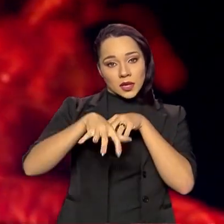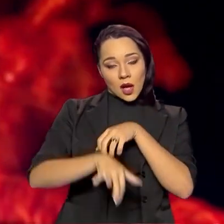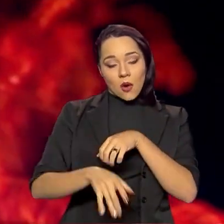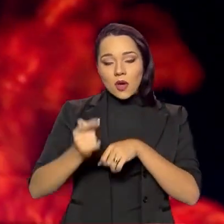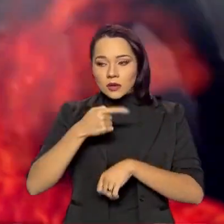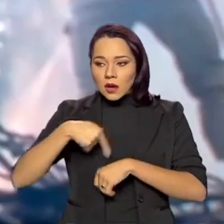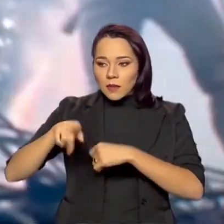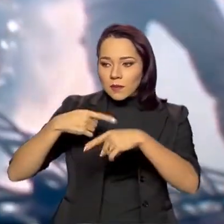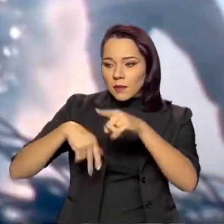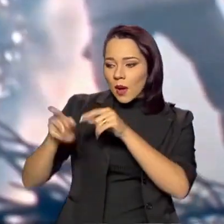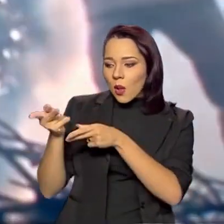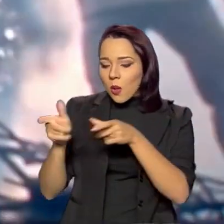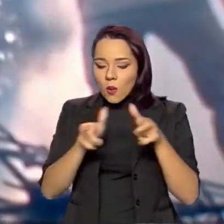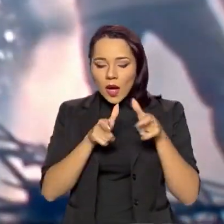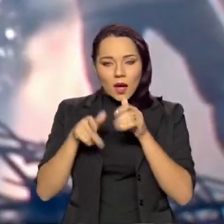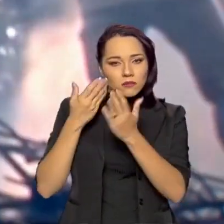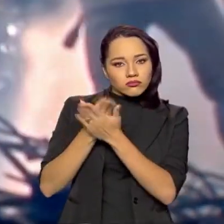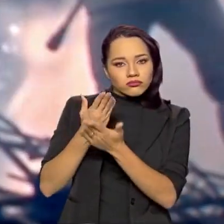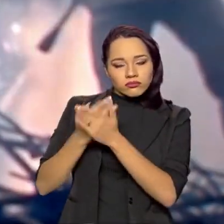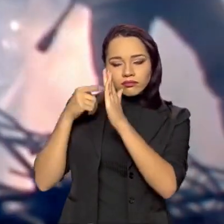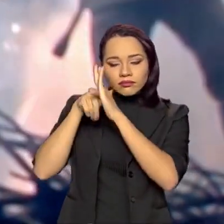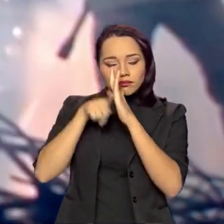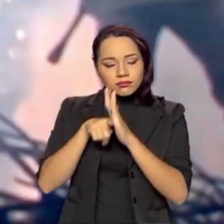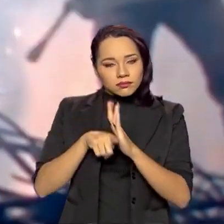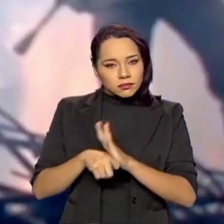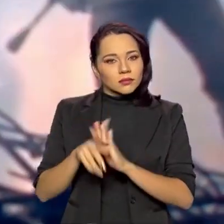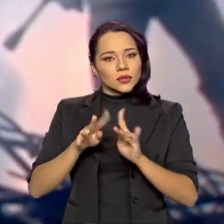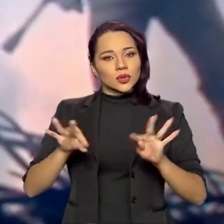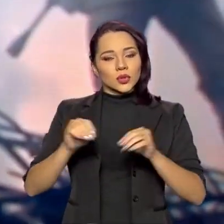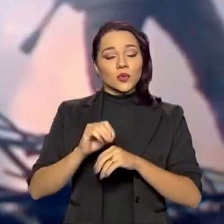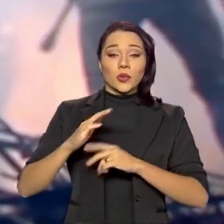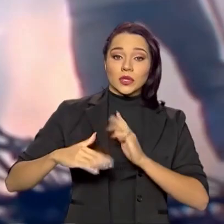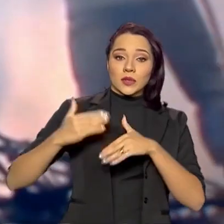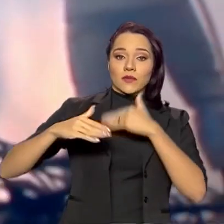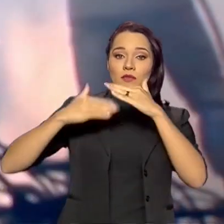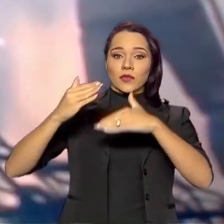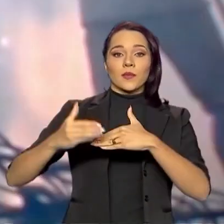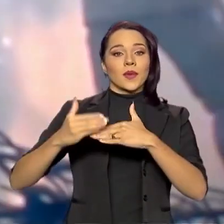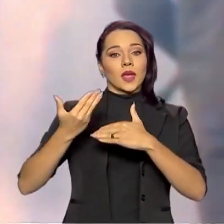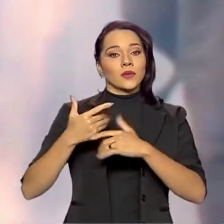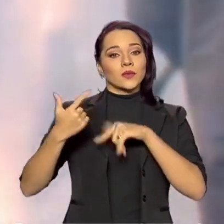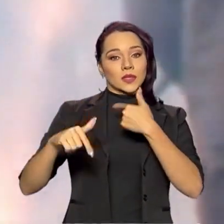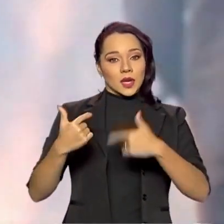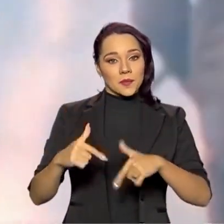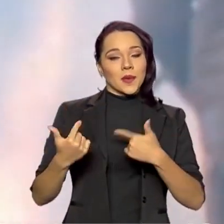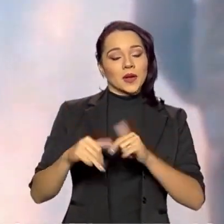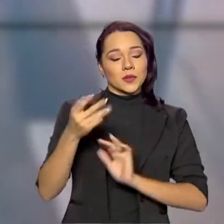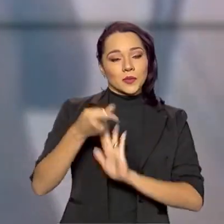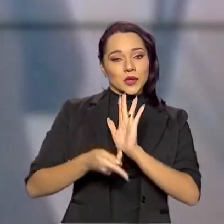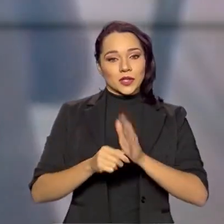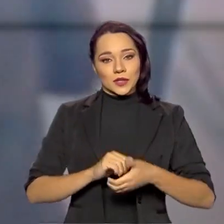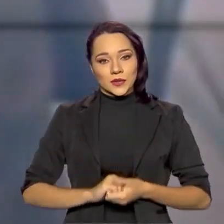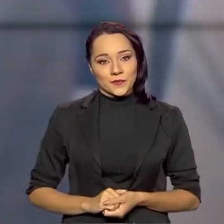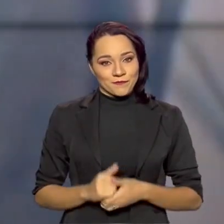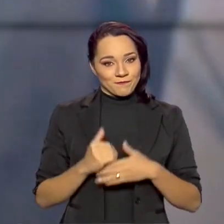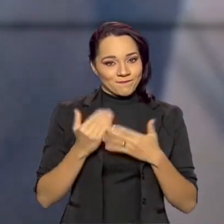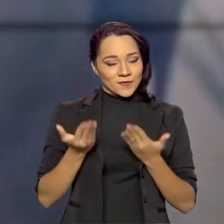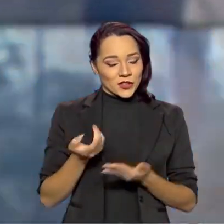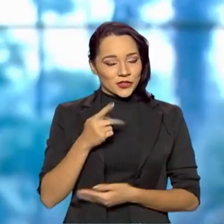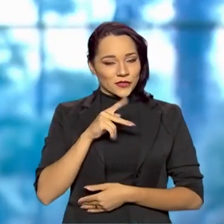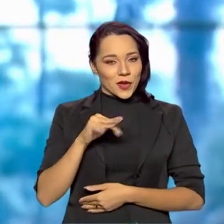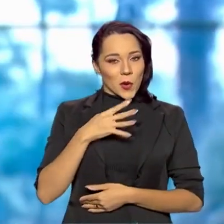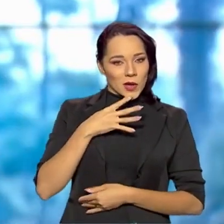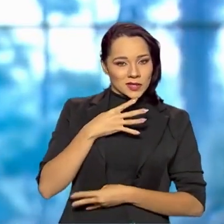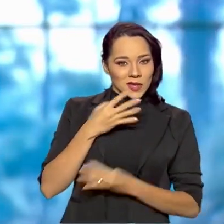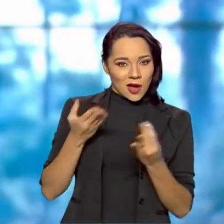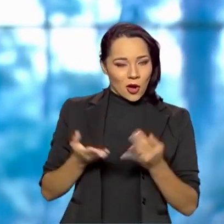campo realizando os estudos necessários para o desenvolvimento das atividades desse projeto. E a gente vai conhecer